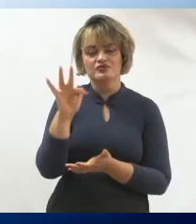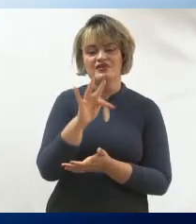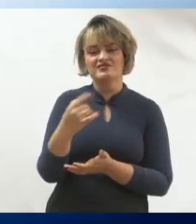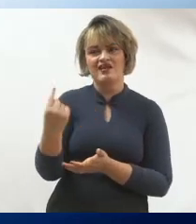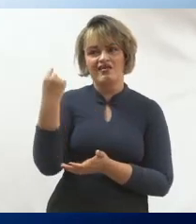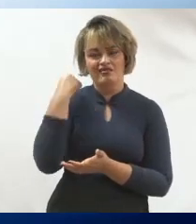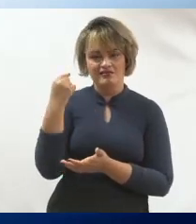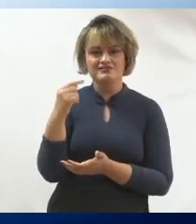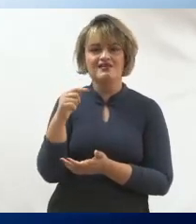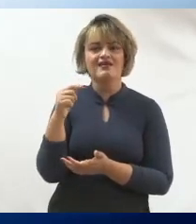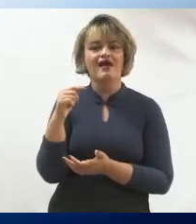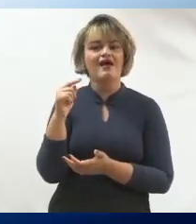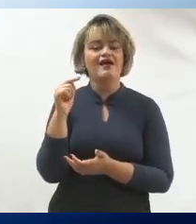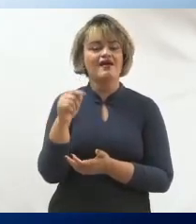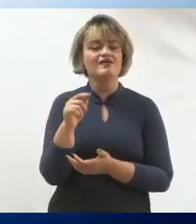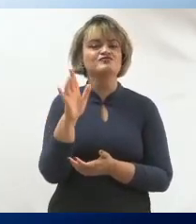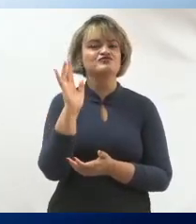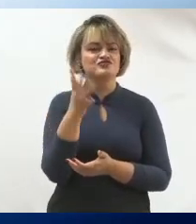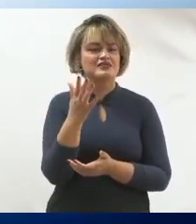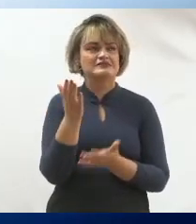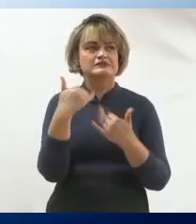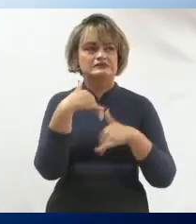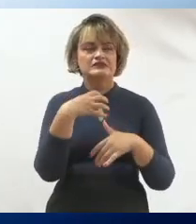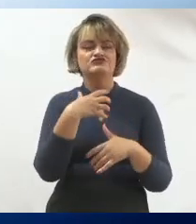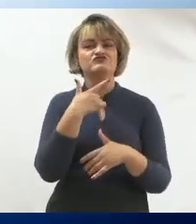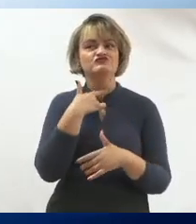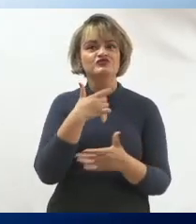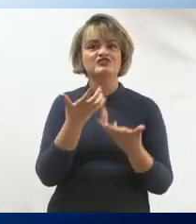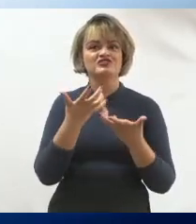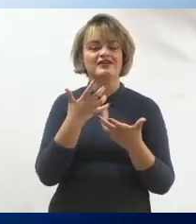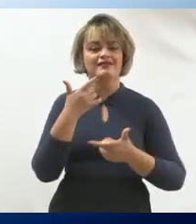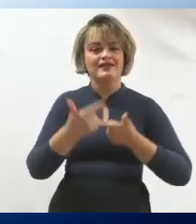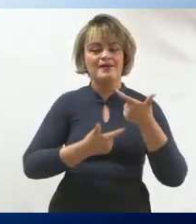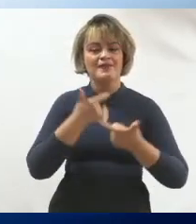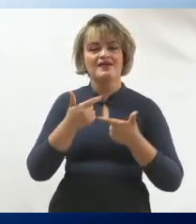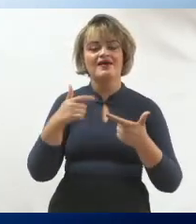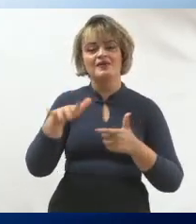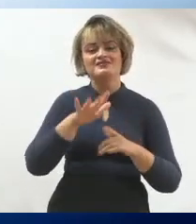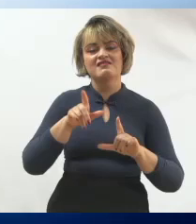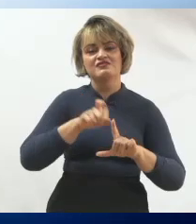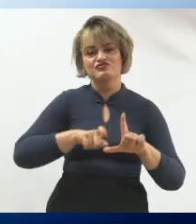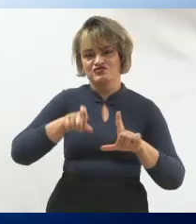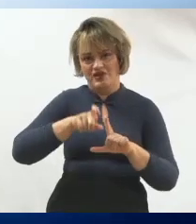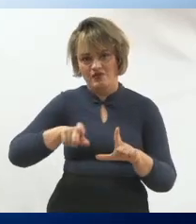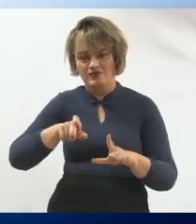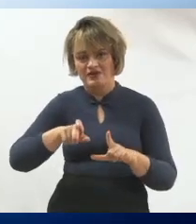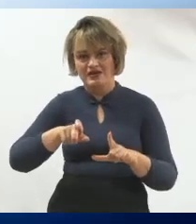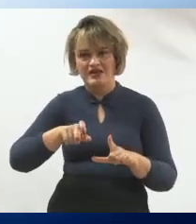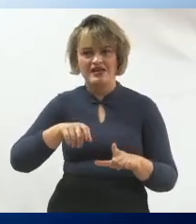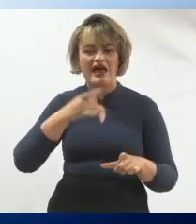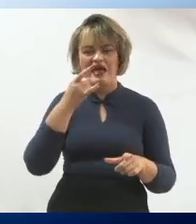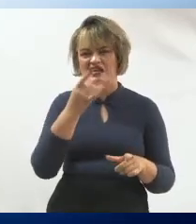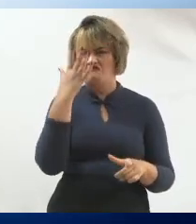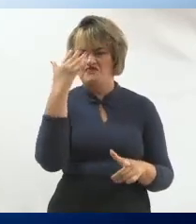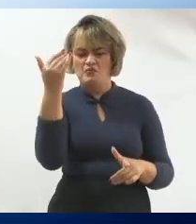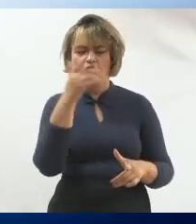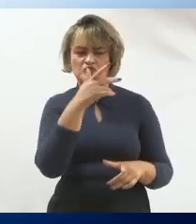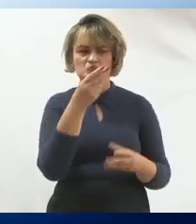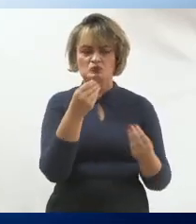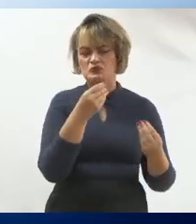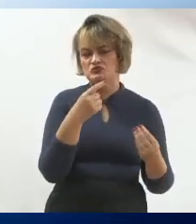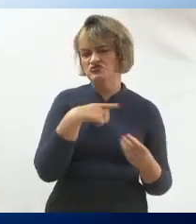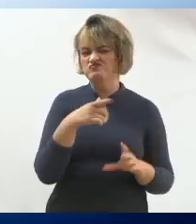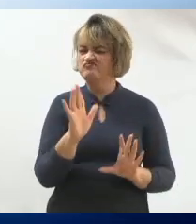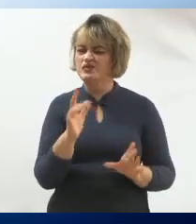atrás, eu tinha já dentro de mim uma vontade de trabalhar com o digital, mesmo que isso não fosse um mercado muito explorado na